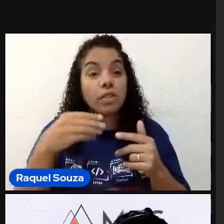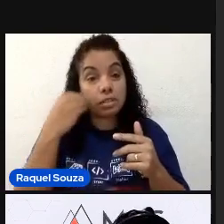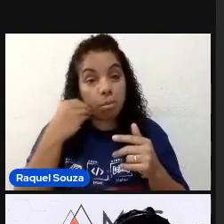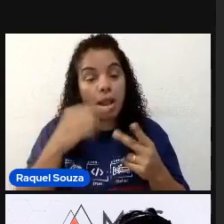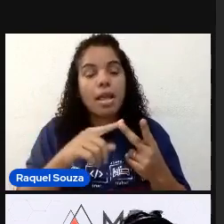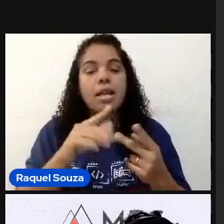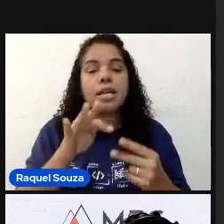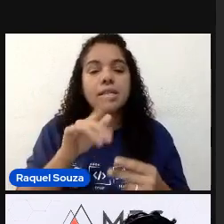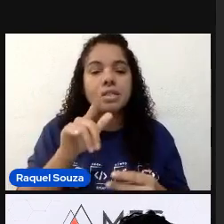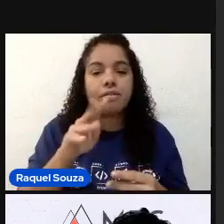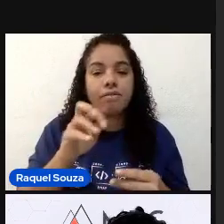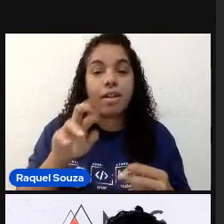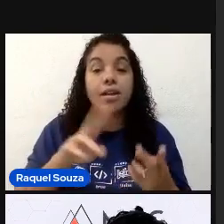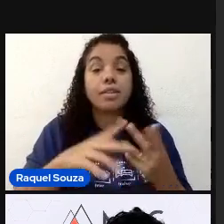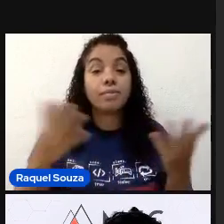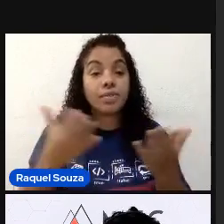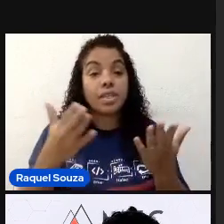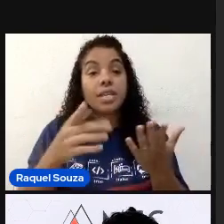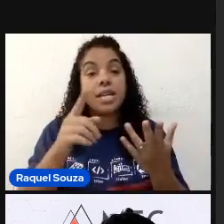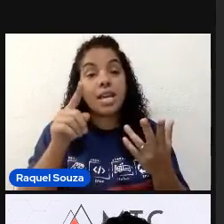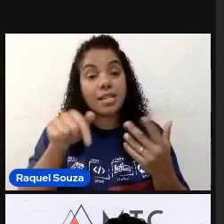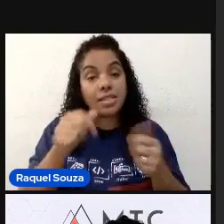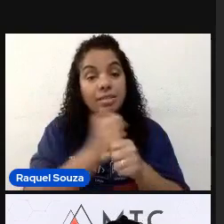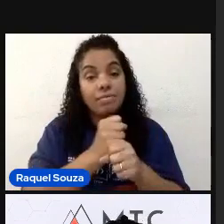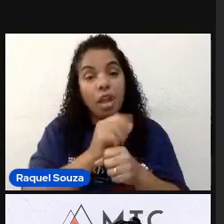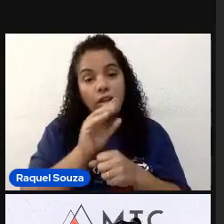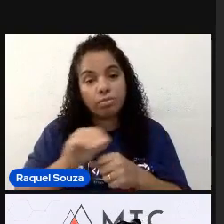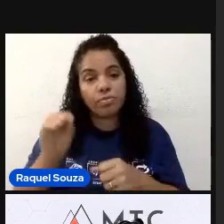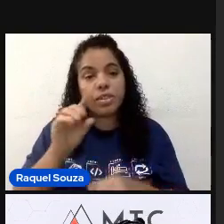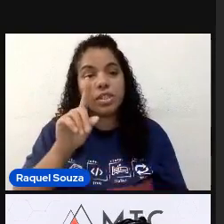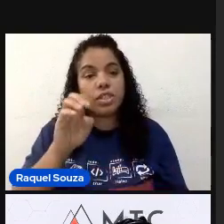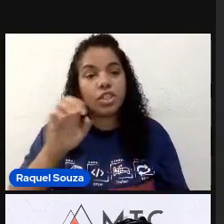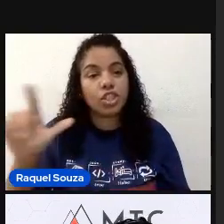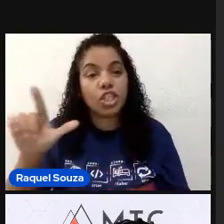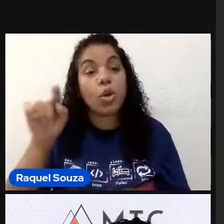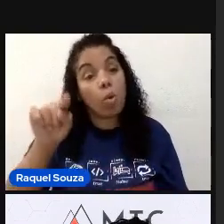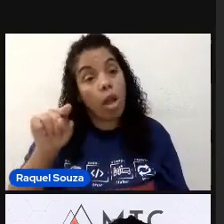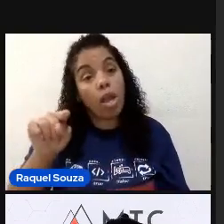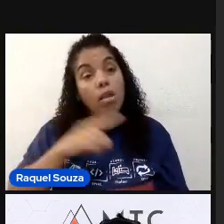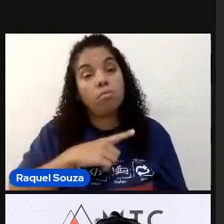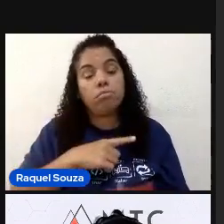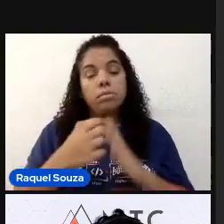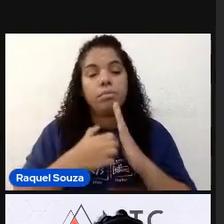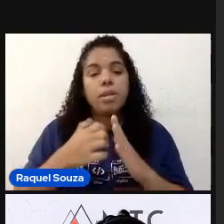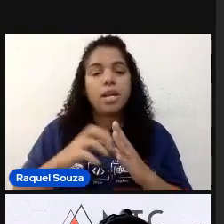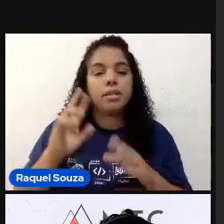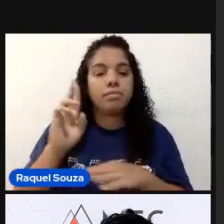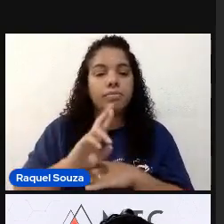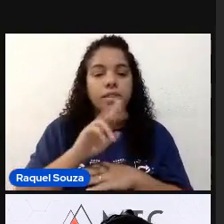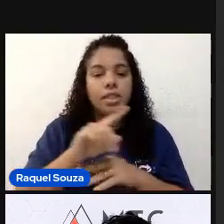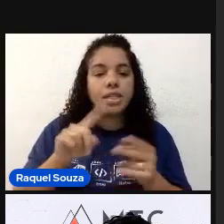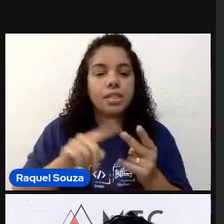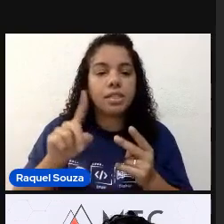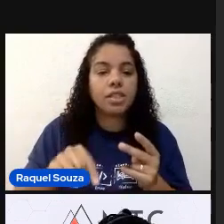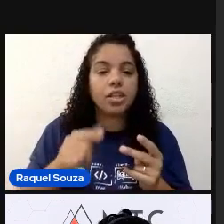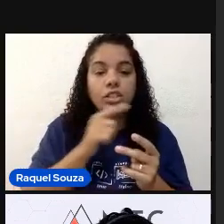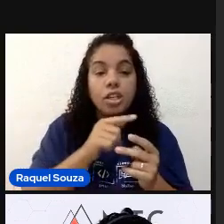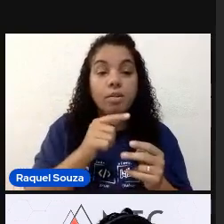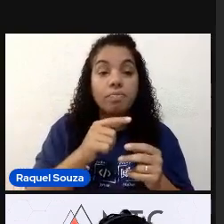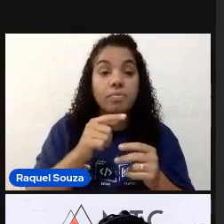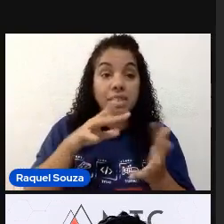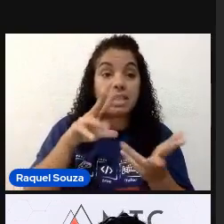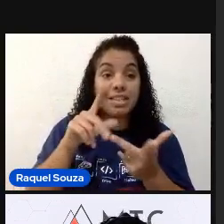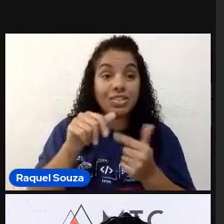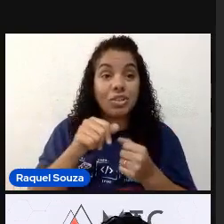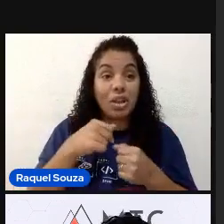E esse ano eu acabei vindo para a Dio. Então, a Dio é minha empresa de RH internacional. E talvez alguns aí que trabalham internacionalmente já conheçam